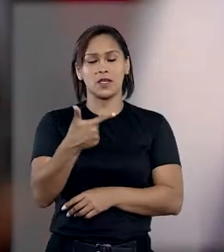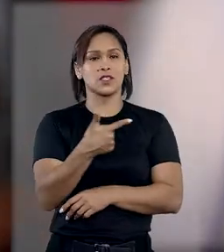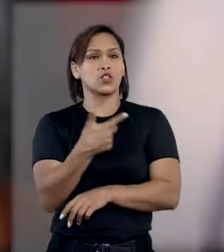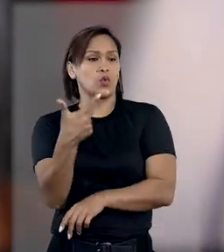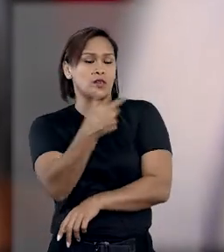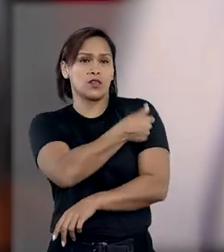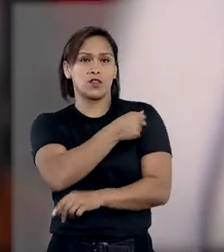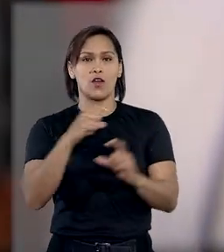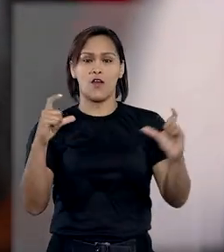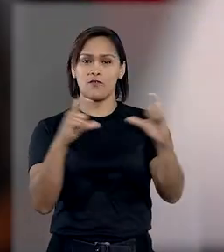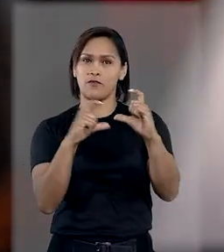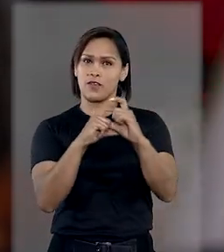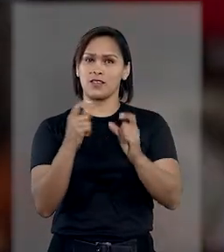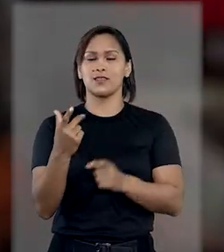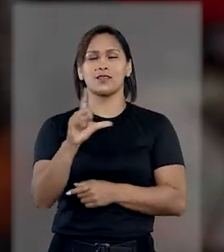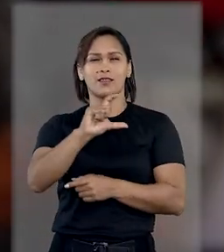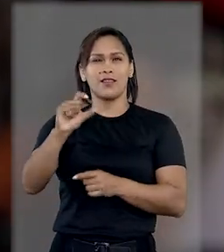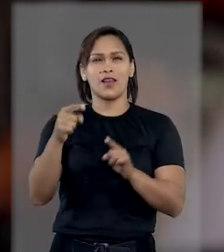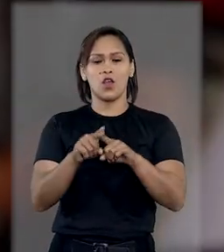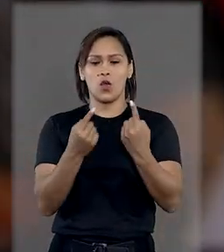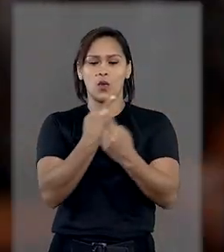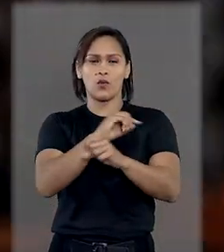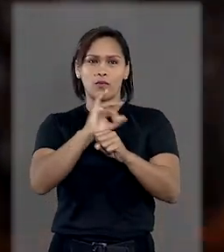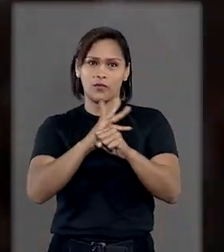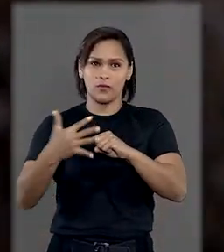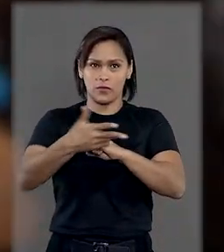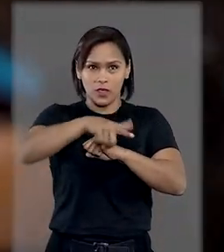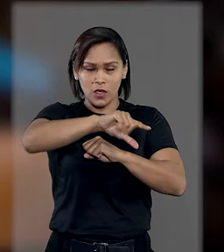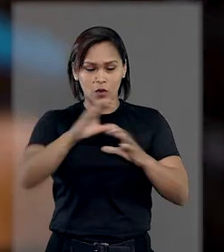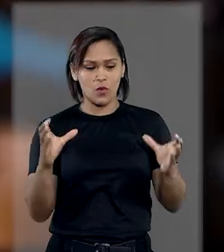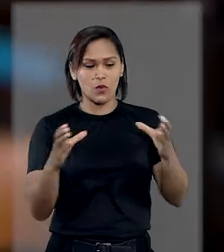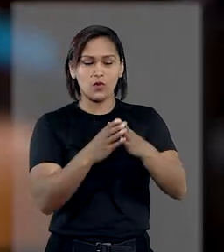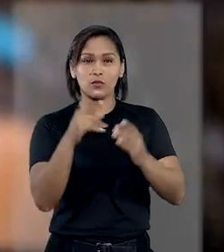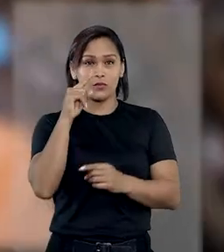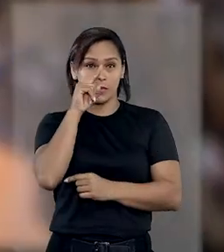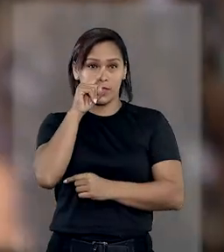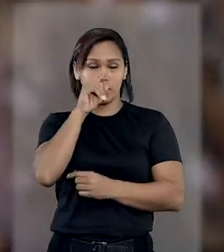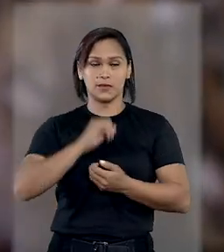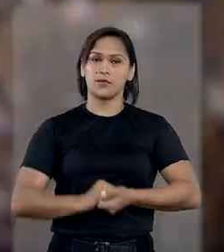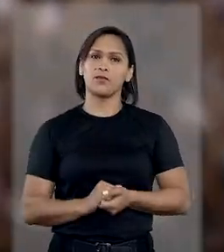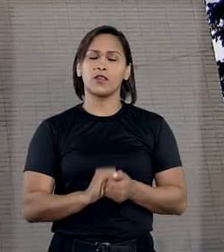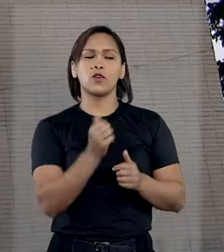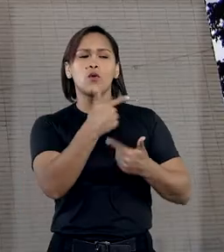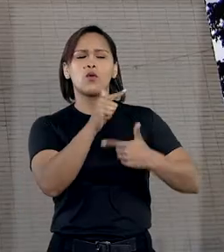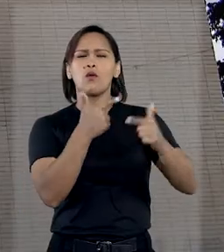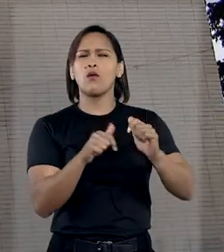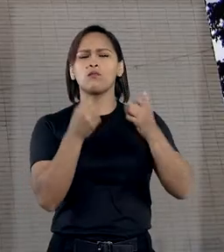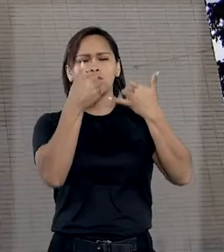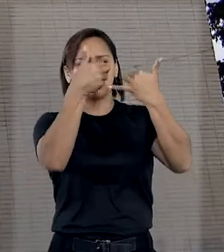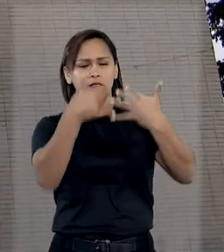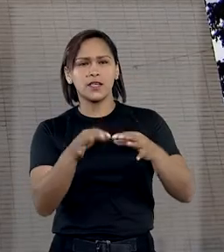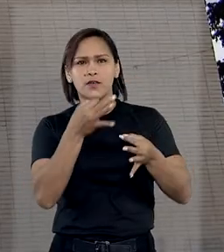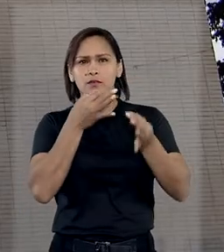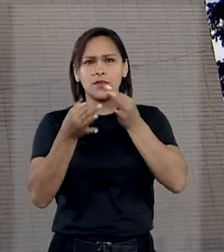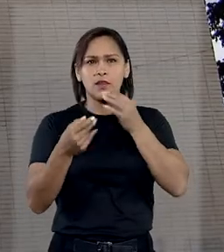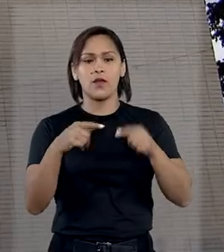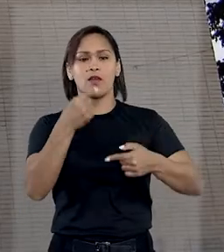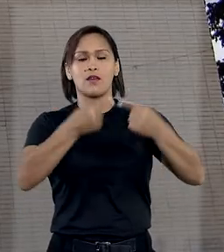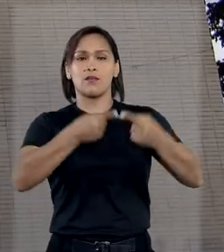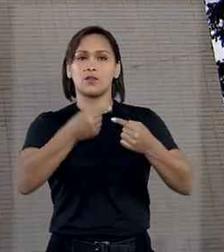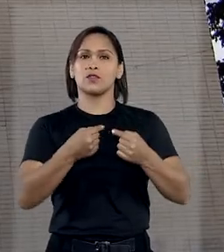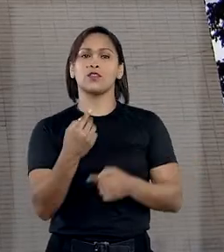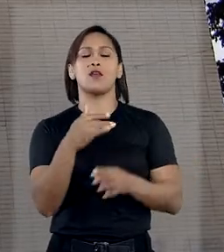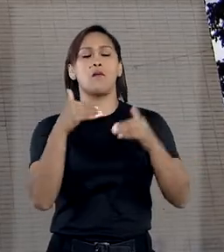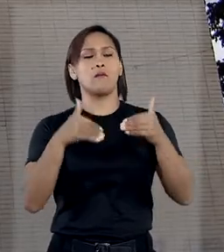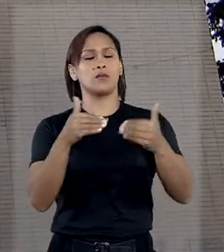segunda dose da vacina Pfizer contra a Covid-19, alegando fazer parte do grupo de risco. Outro argumento apresentado foi de que a